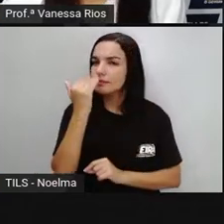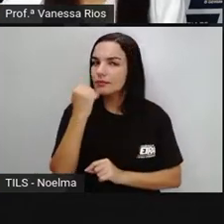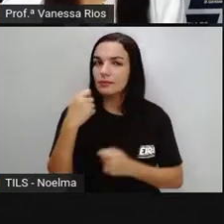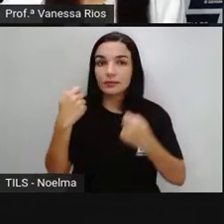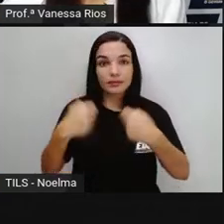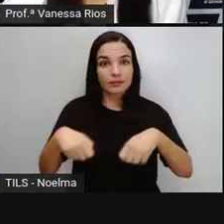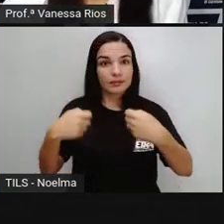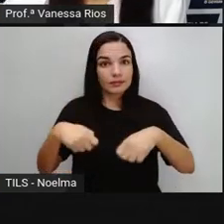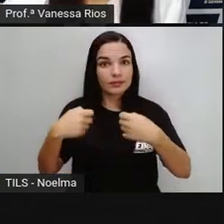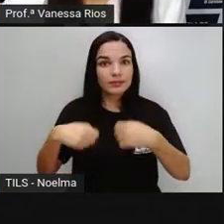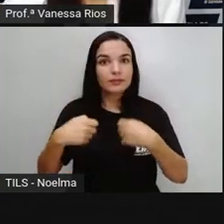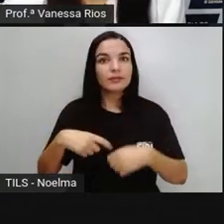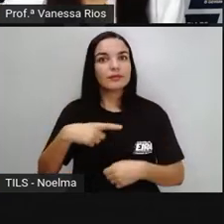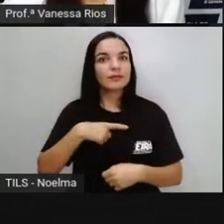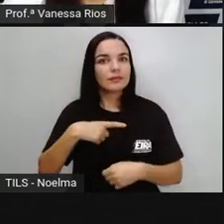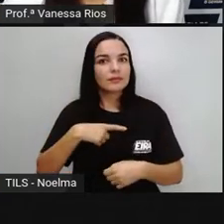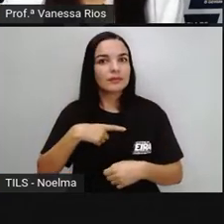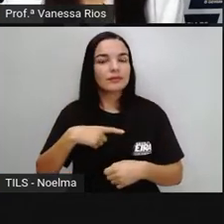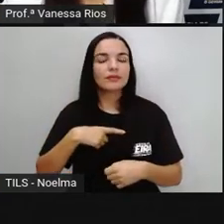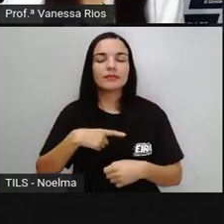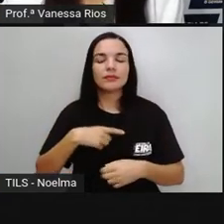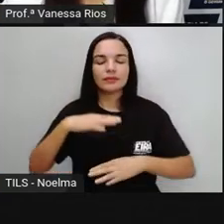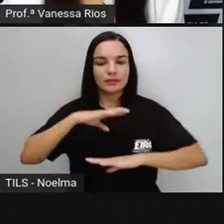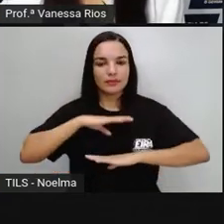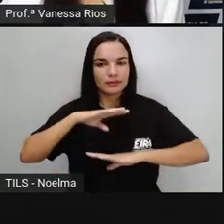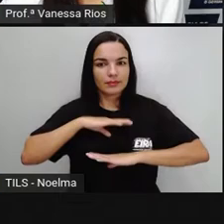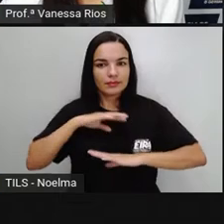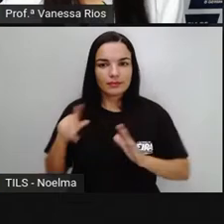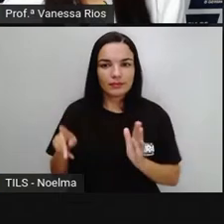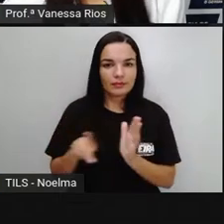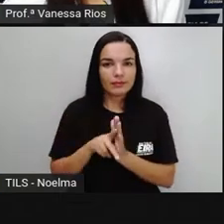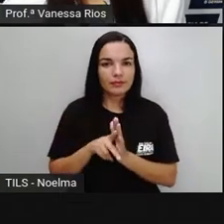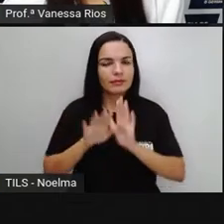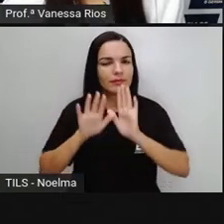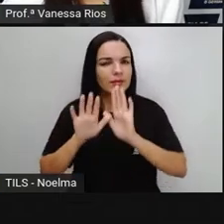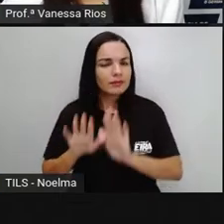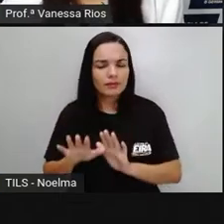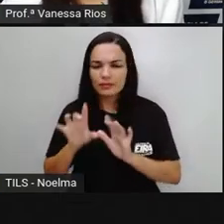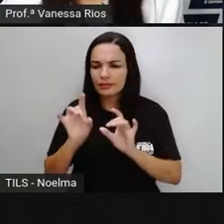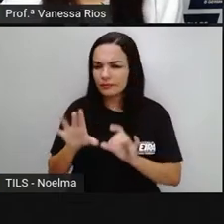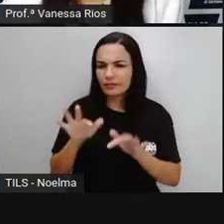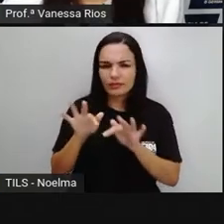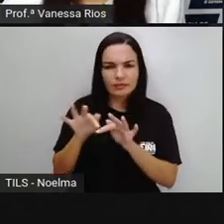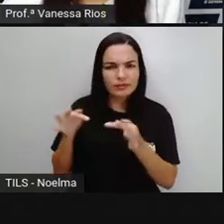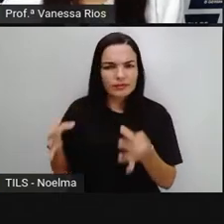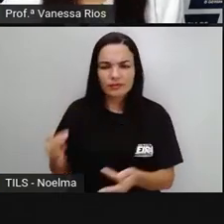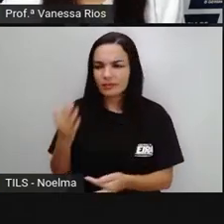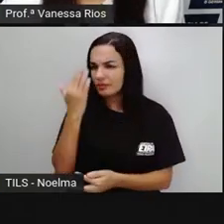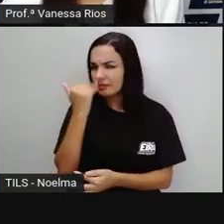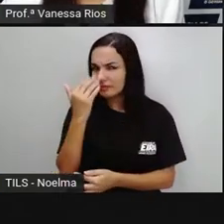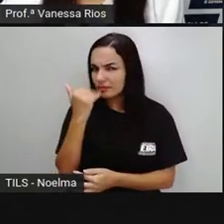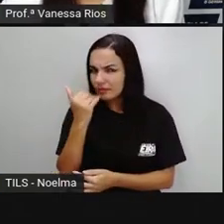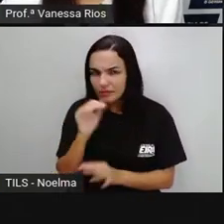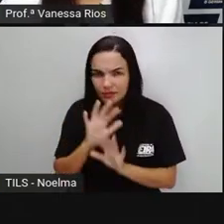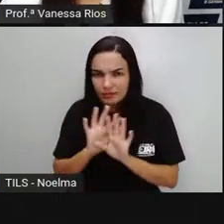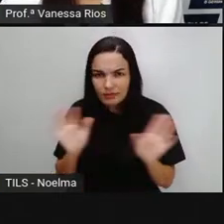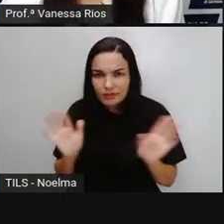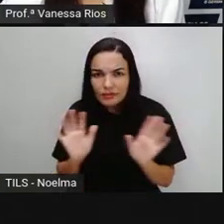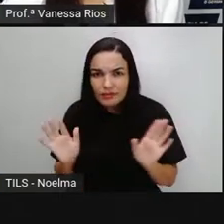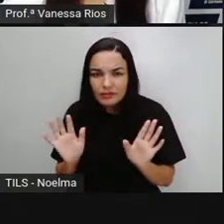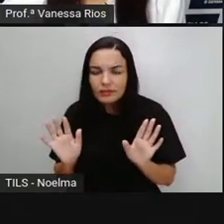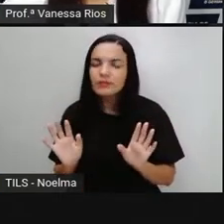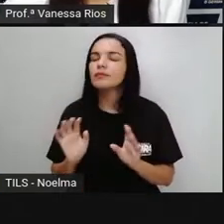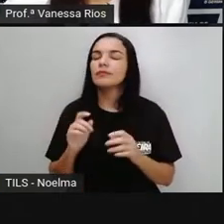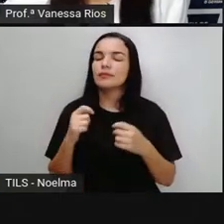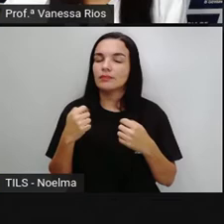Fazer parte Do funcionamento Do nosso corpo Não é simplesmente Ingerir o alimento Não é O que nos